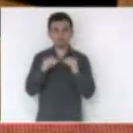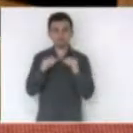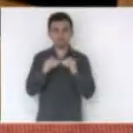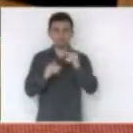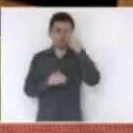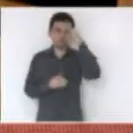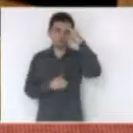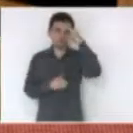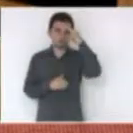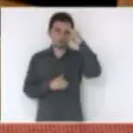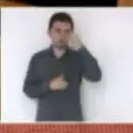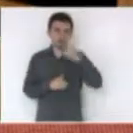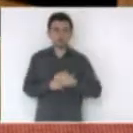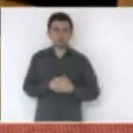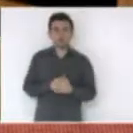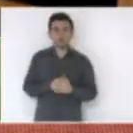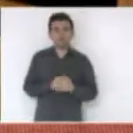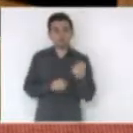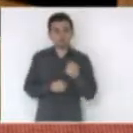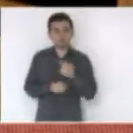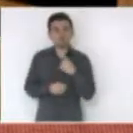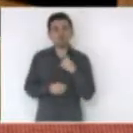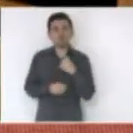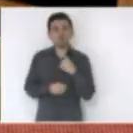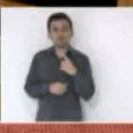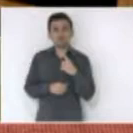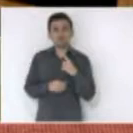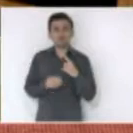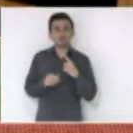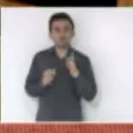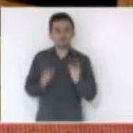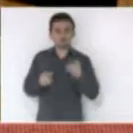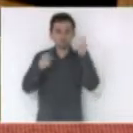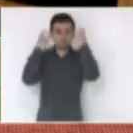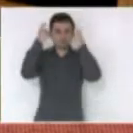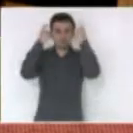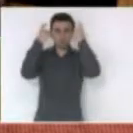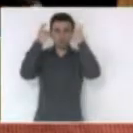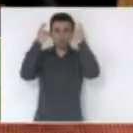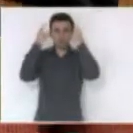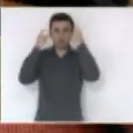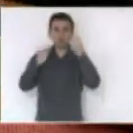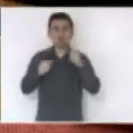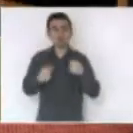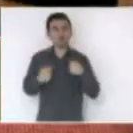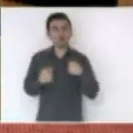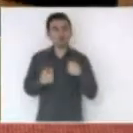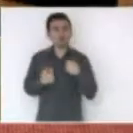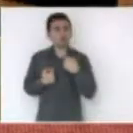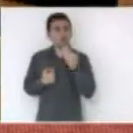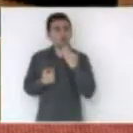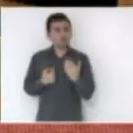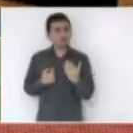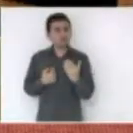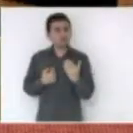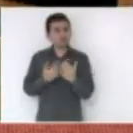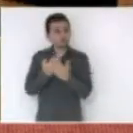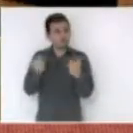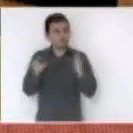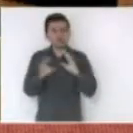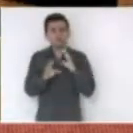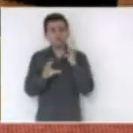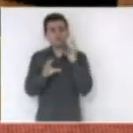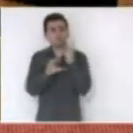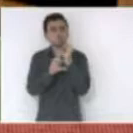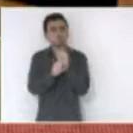natalino e nós tivemos também esta preocupação aliás penso que praticamente a totalidade dos